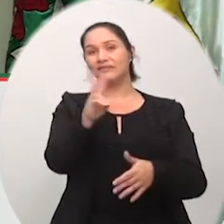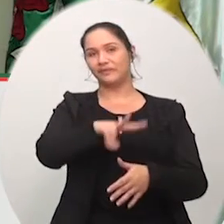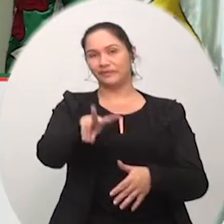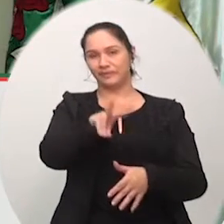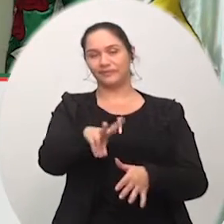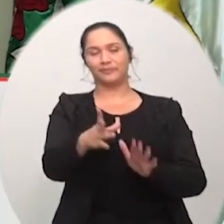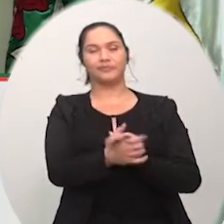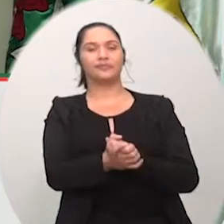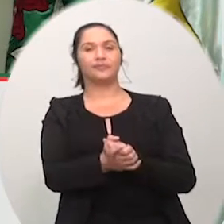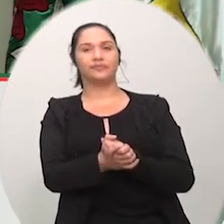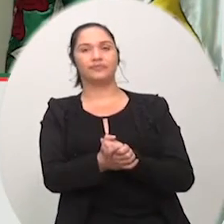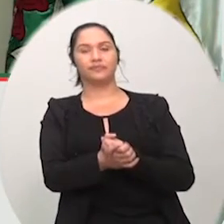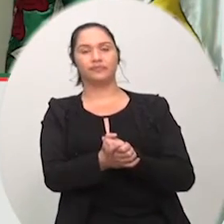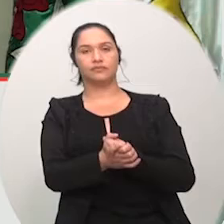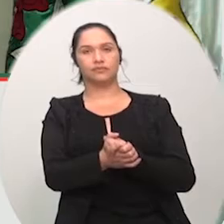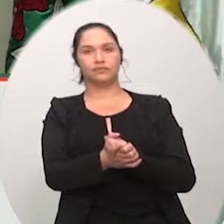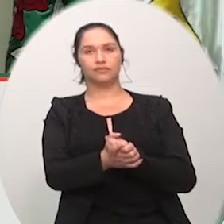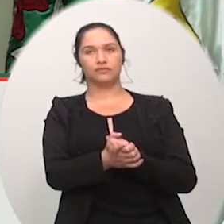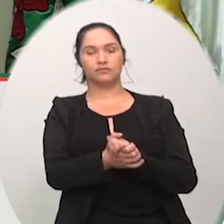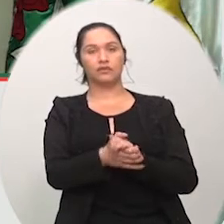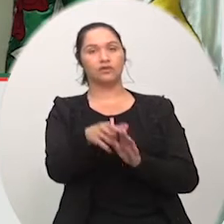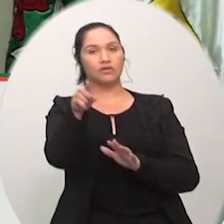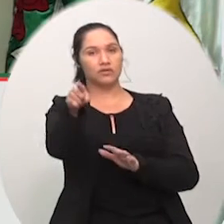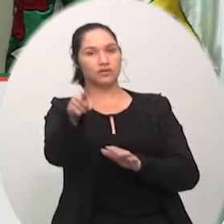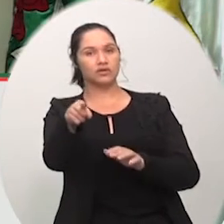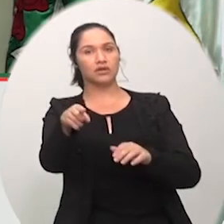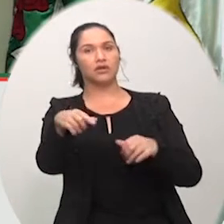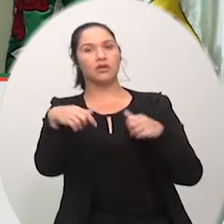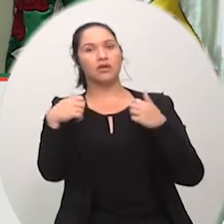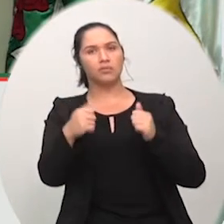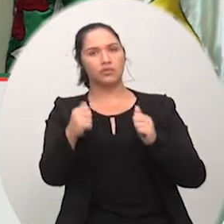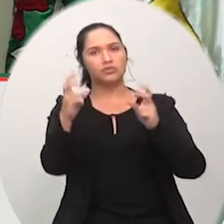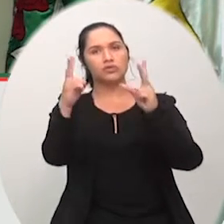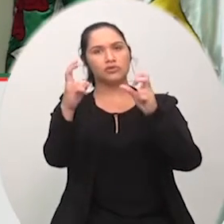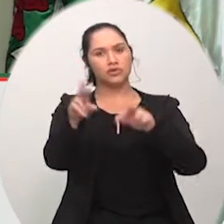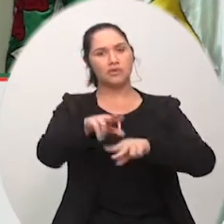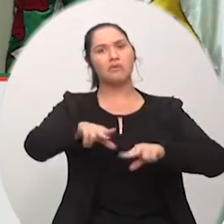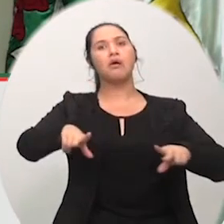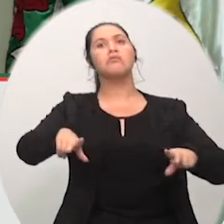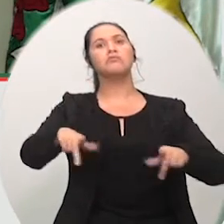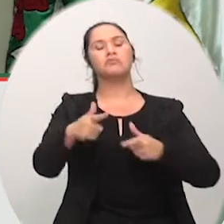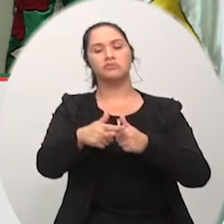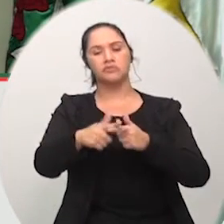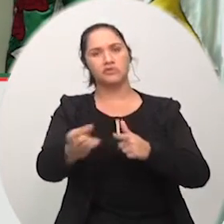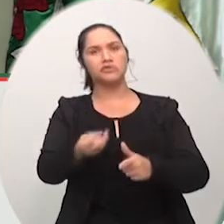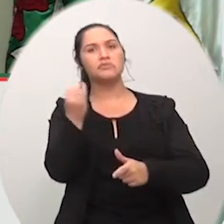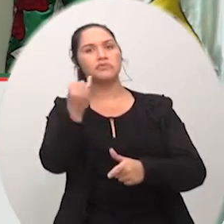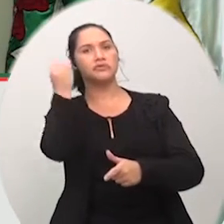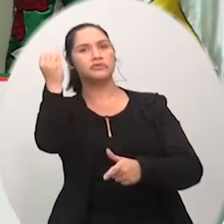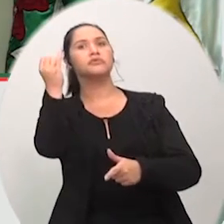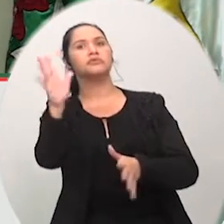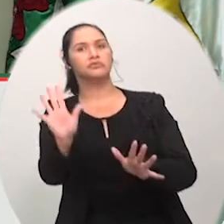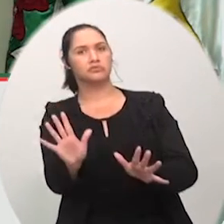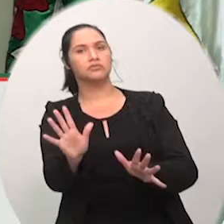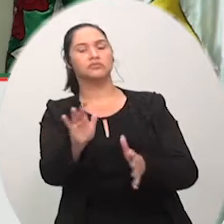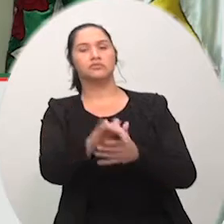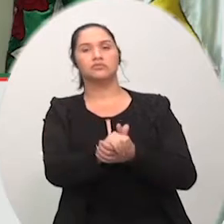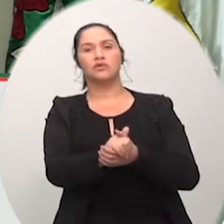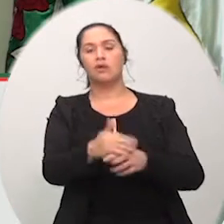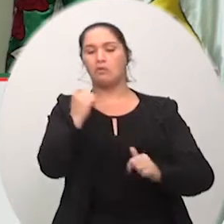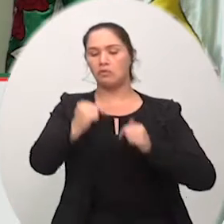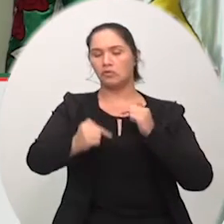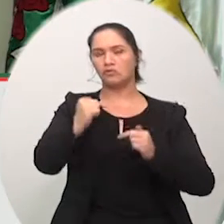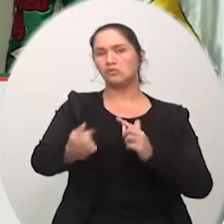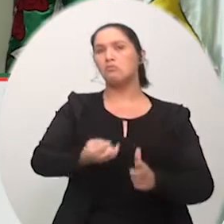Pois não, vereador. O vereador? Não, não, acho que o senhor deve permanecer nesse tema. Ele é bastante importante, pertinente, até porque essa